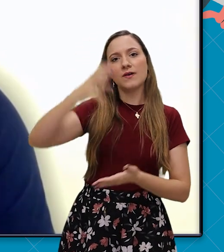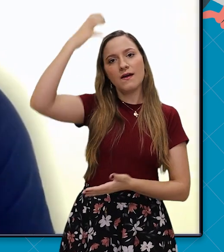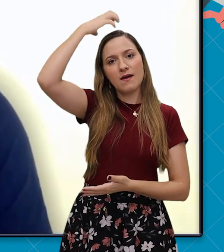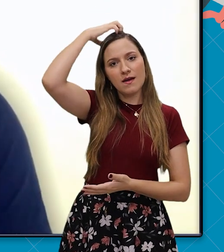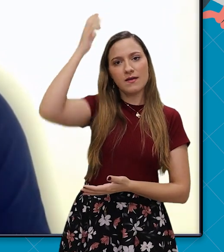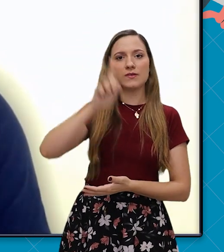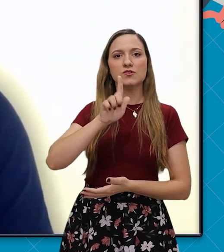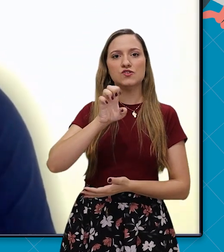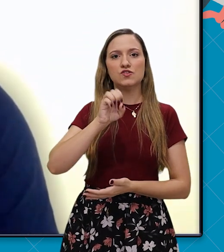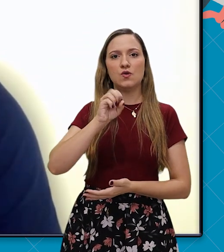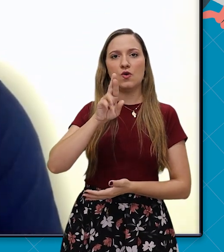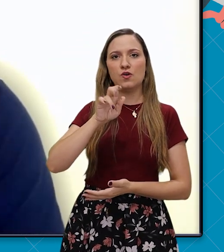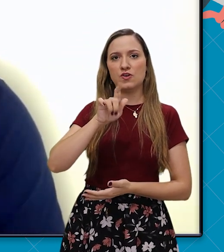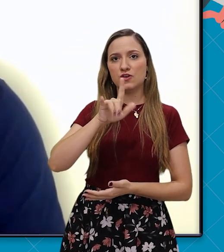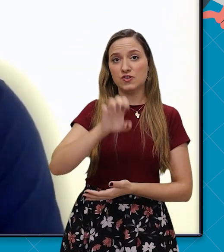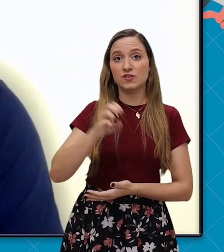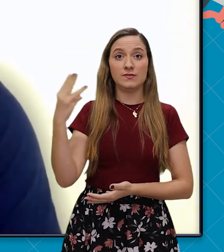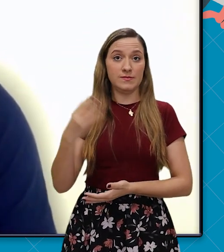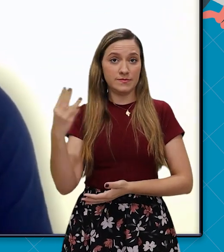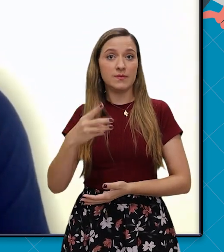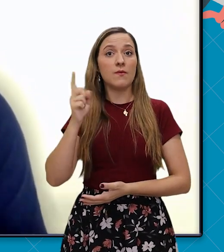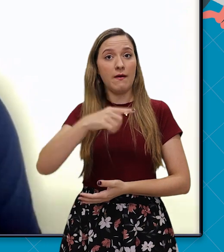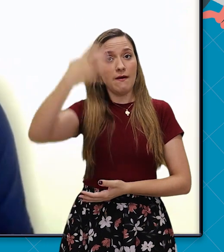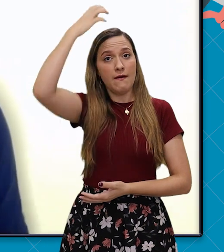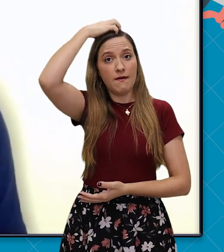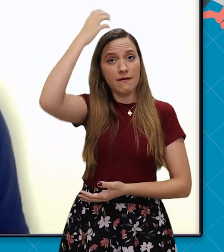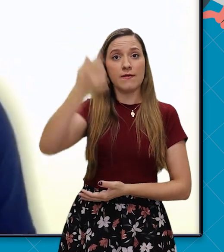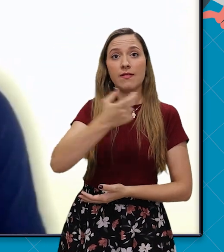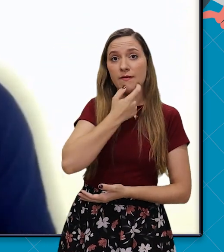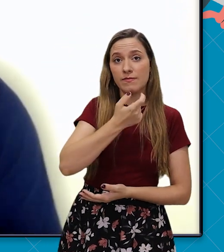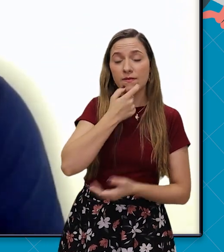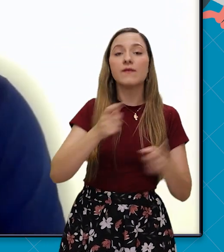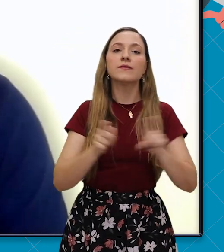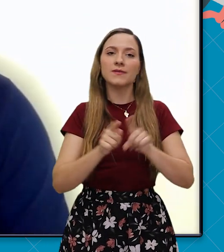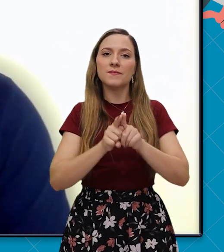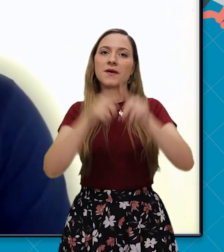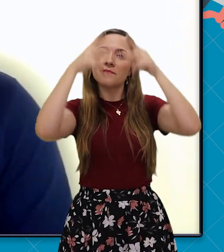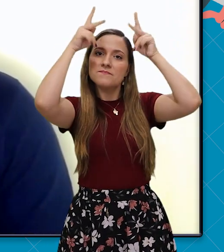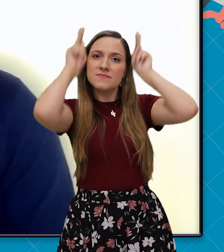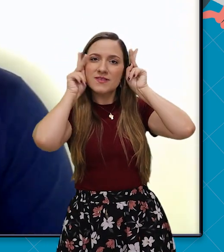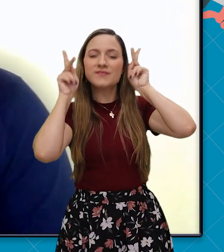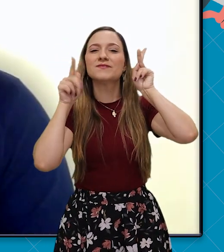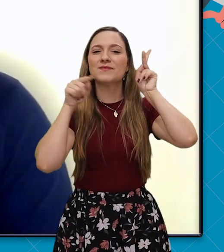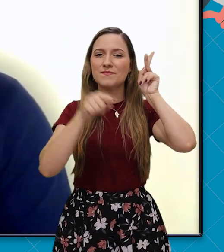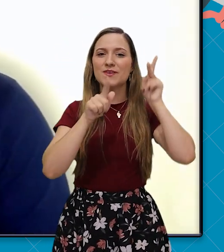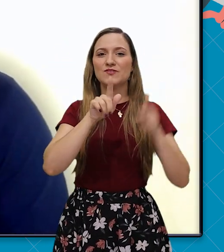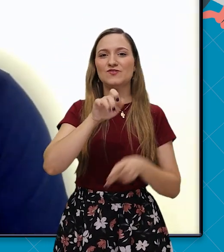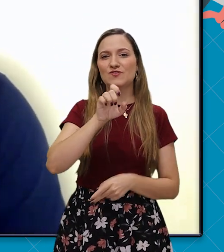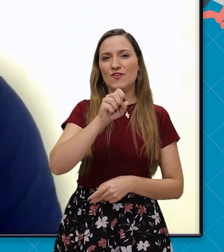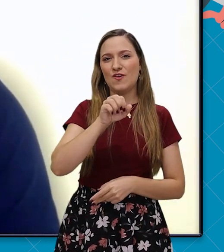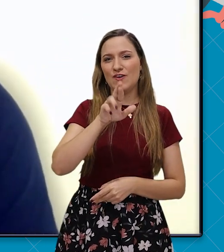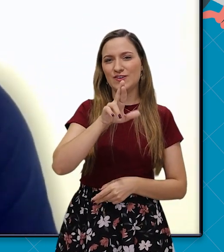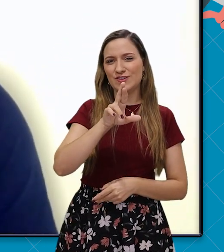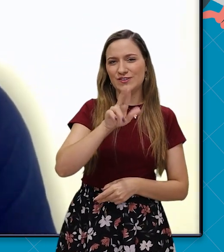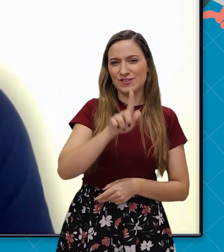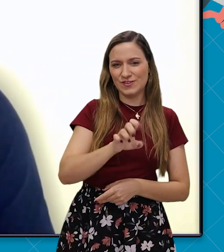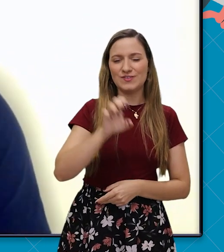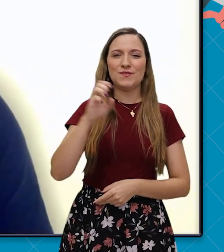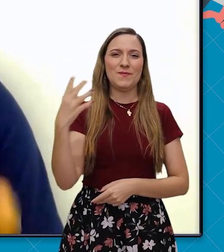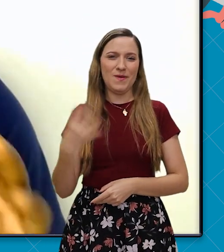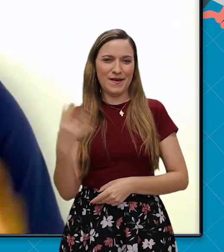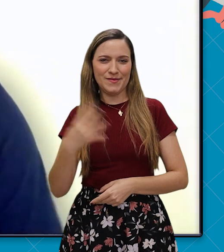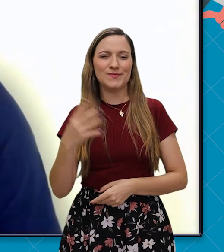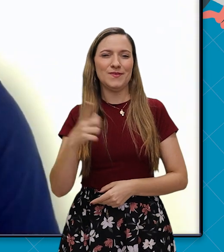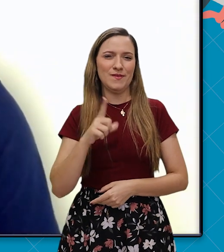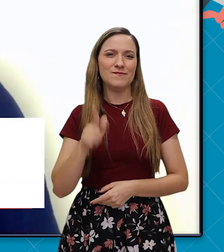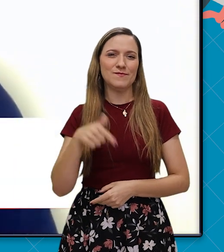rei George III, que era o rei da Inglaterra naquela época, e o príncipe de Gales, o futuro George IV.